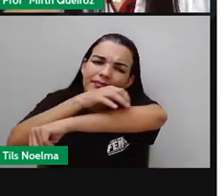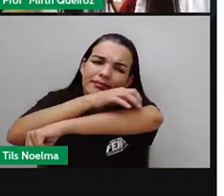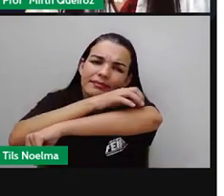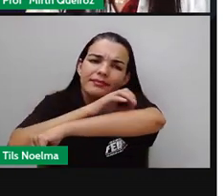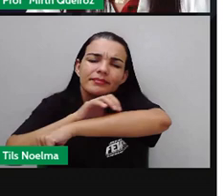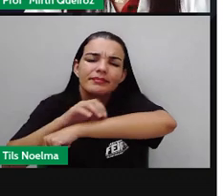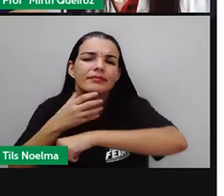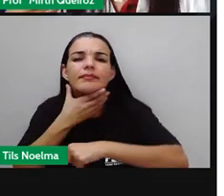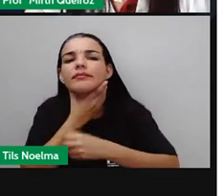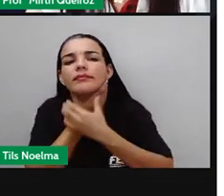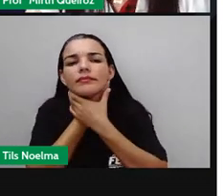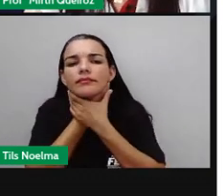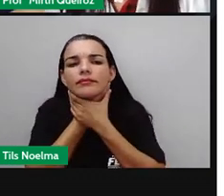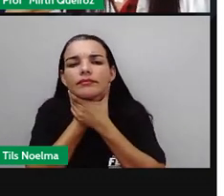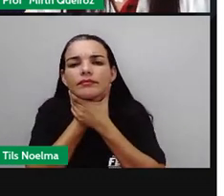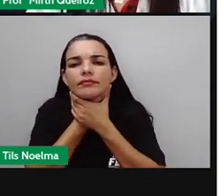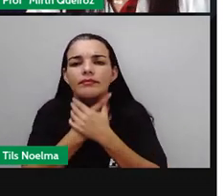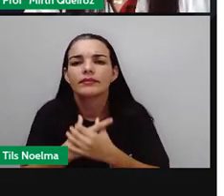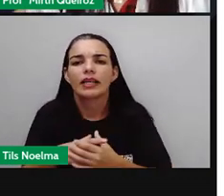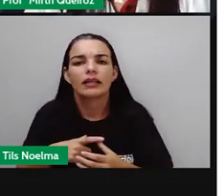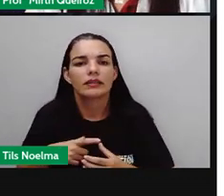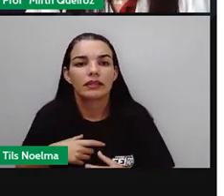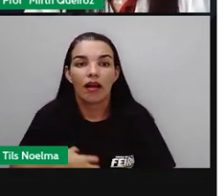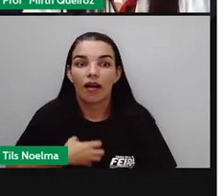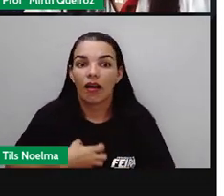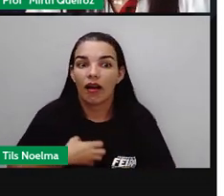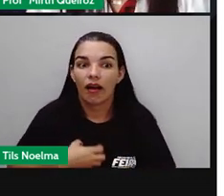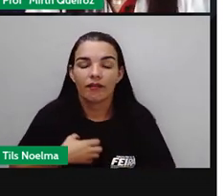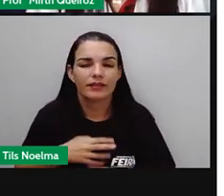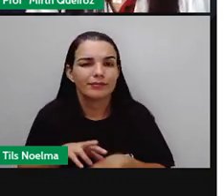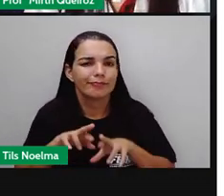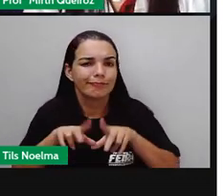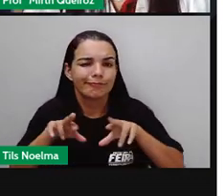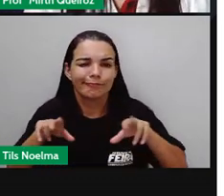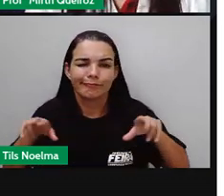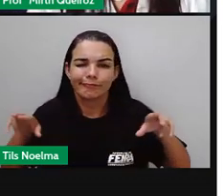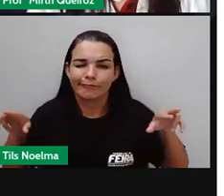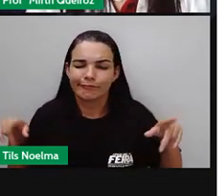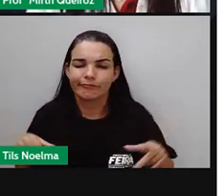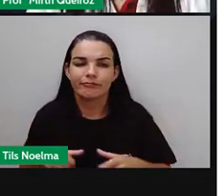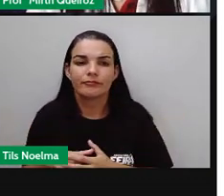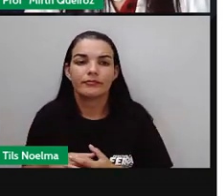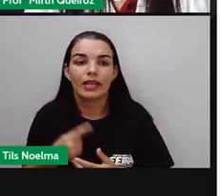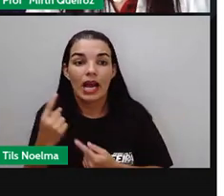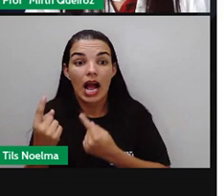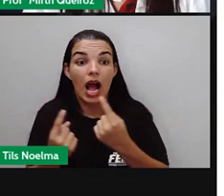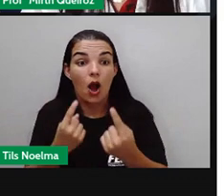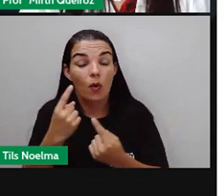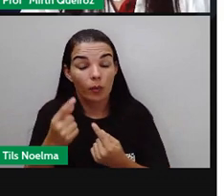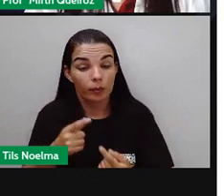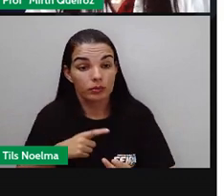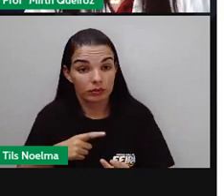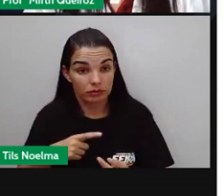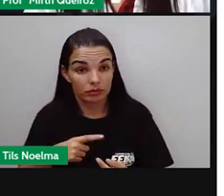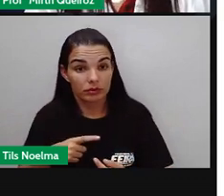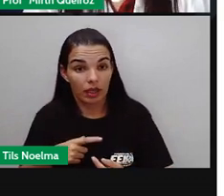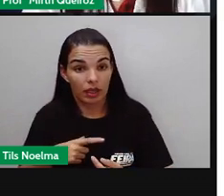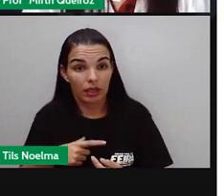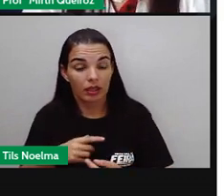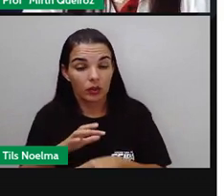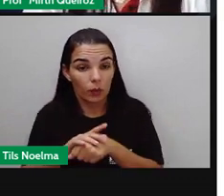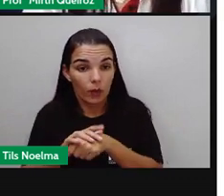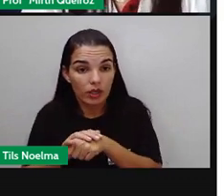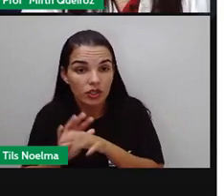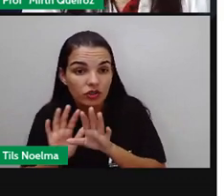cachumba, poliomelite, varíola, raiva, rubéola e dengue. Algumas dessas doenças já se tem uma vacina,